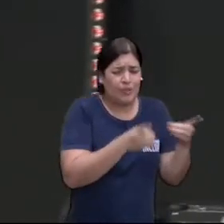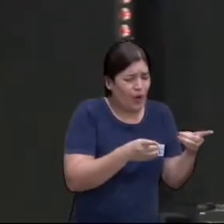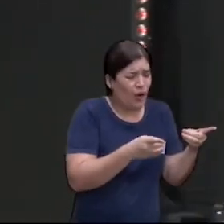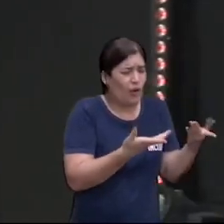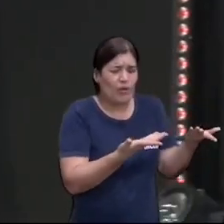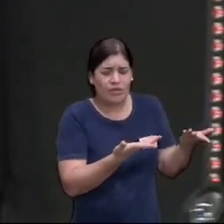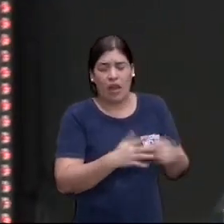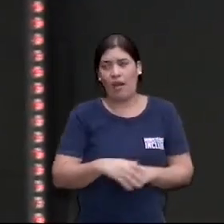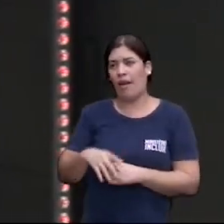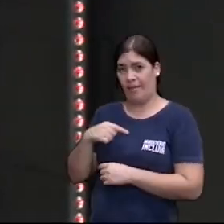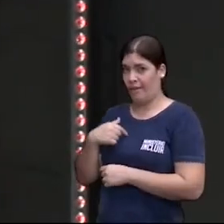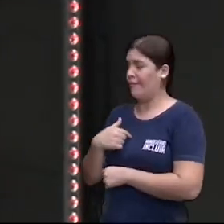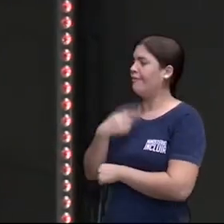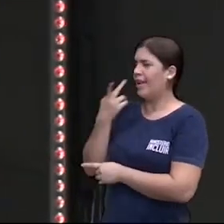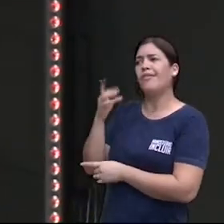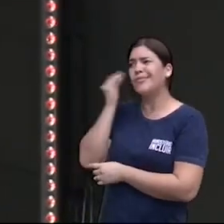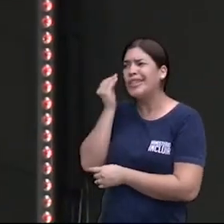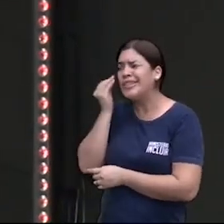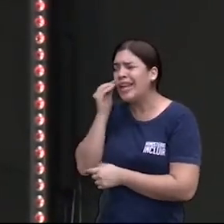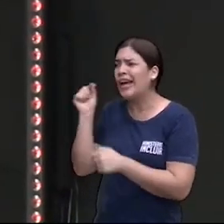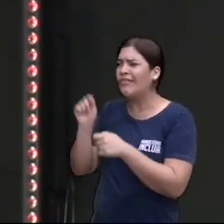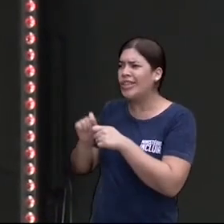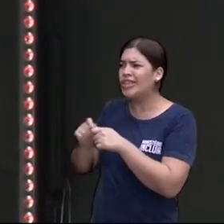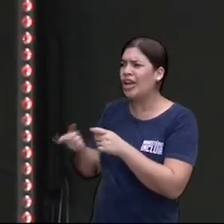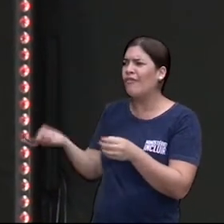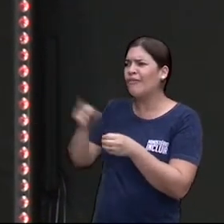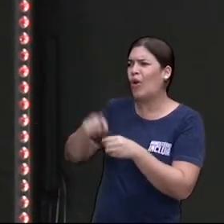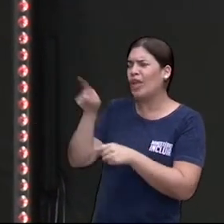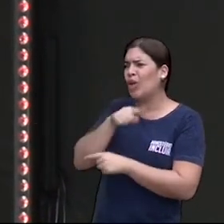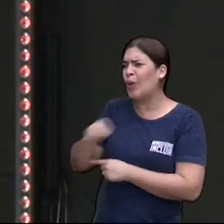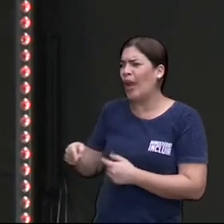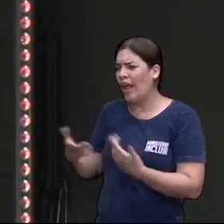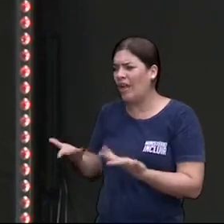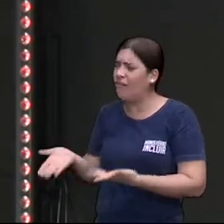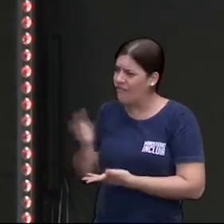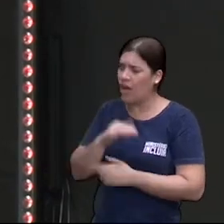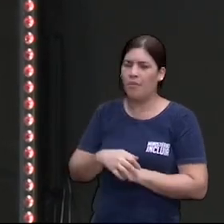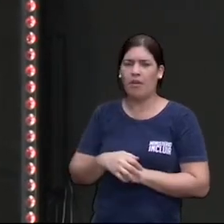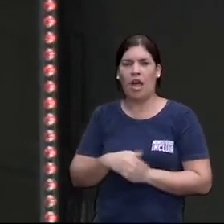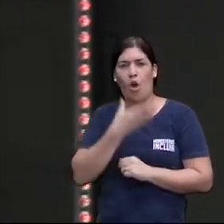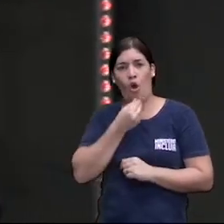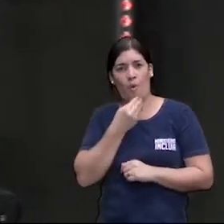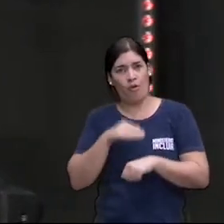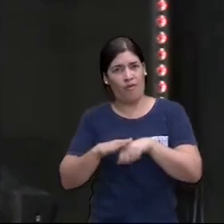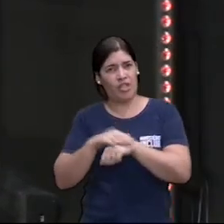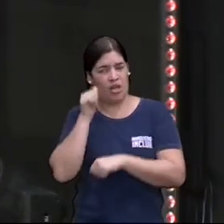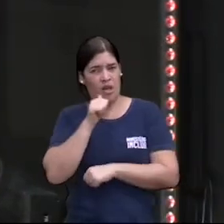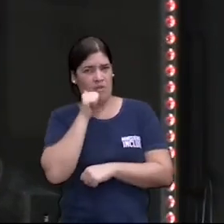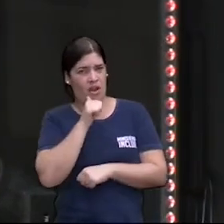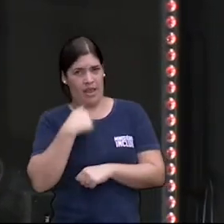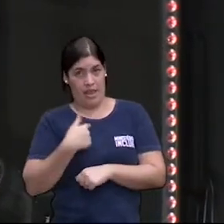vamos tentar ver o a gente faz, vamos lá, vamos ver se a gente consegue fazer uma anulação. Então, vou falar com ela, fui falar com ela, falou, não,